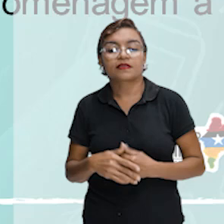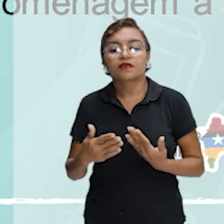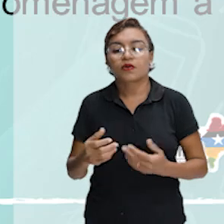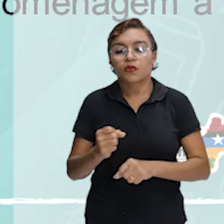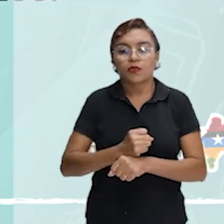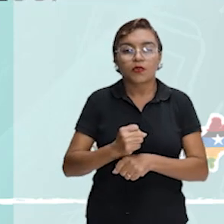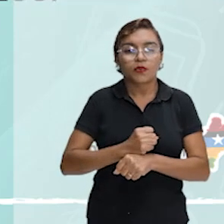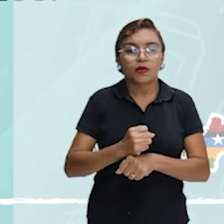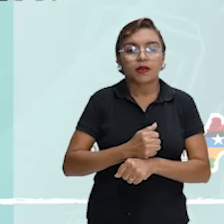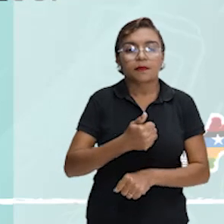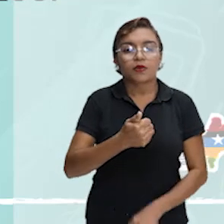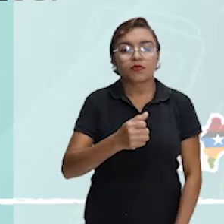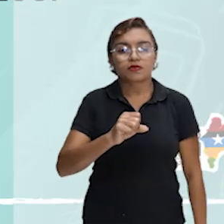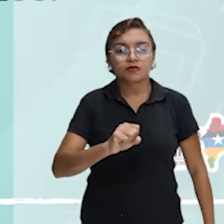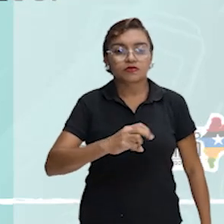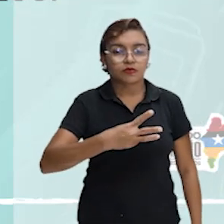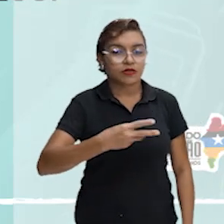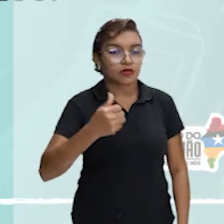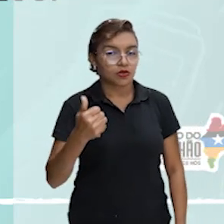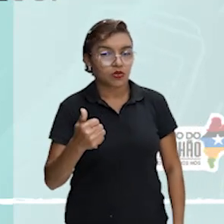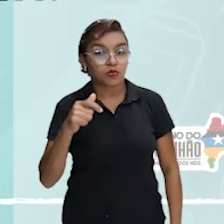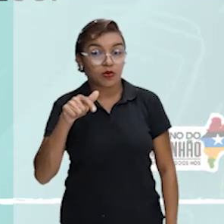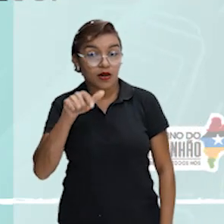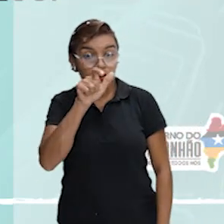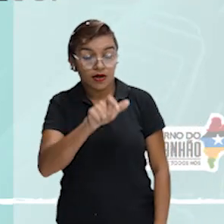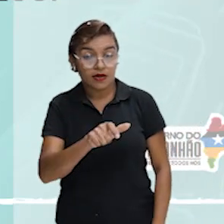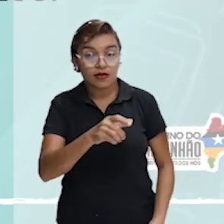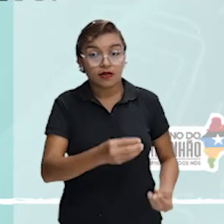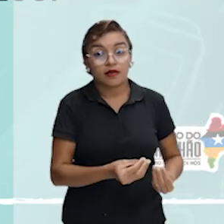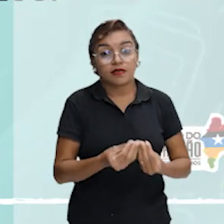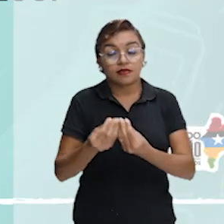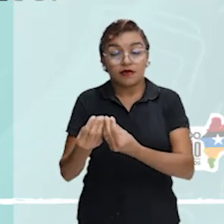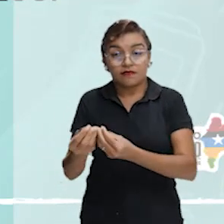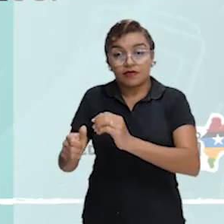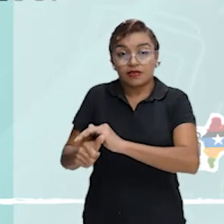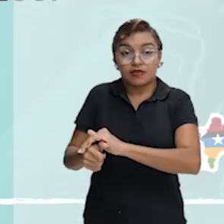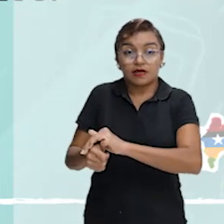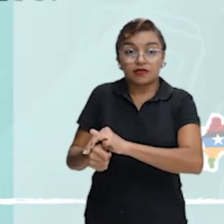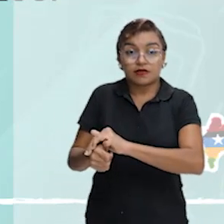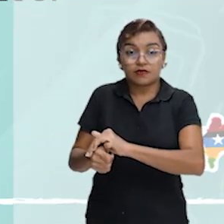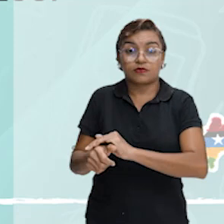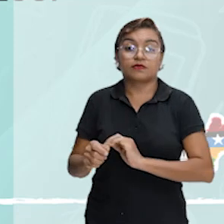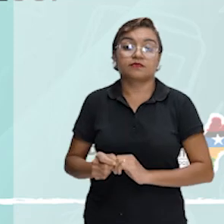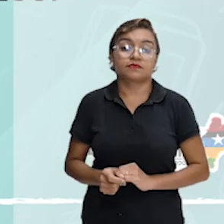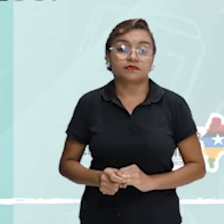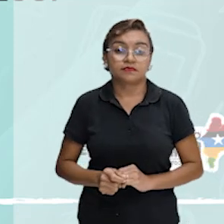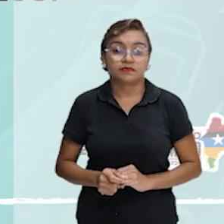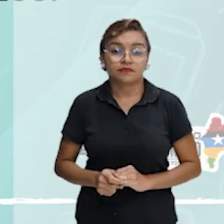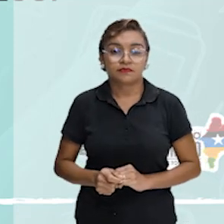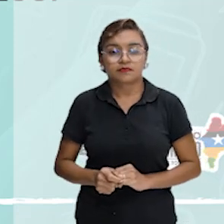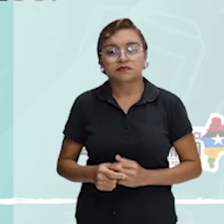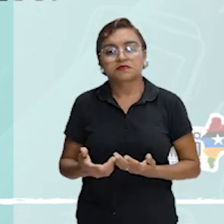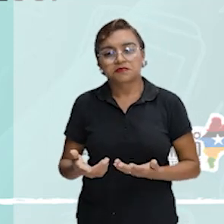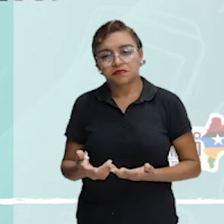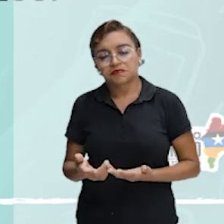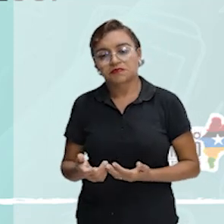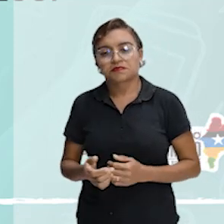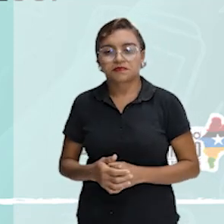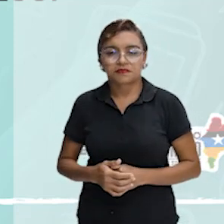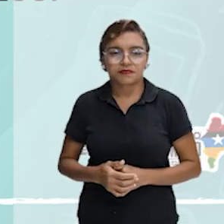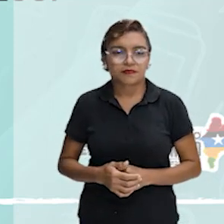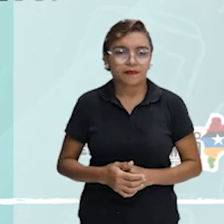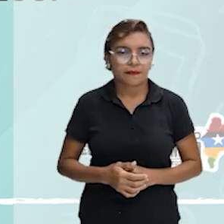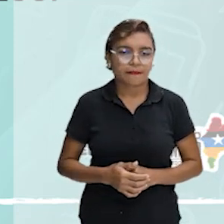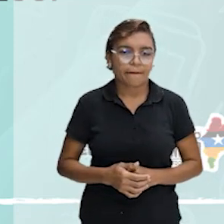1841, Charles Darwin entregava a sua tartaruga de estimação, assim como outro exemplar,